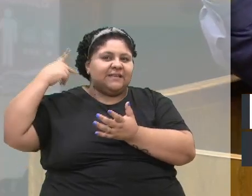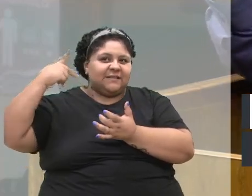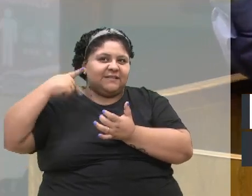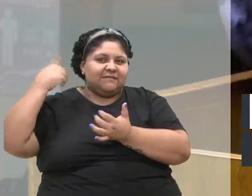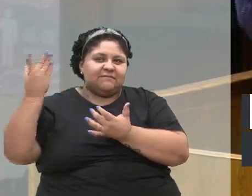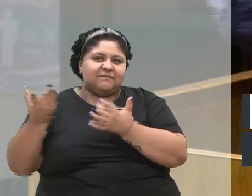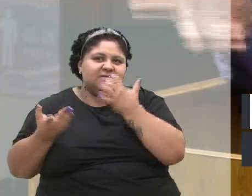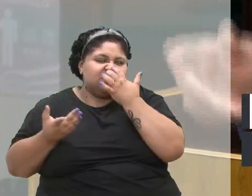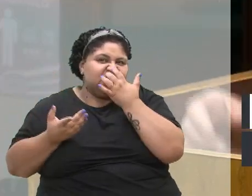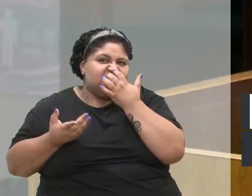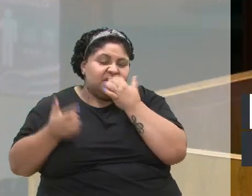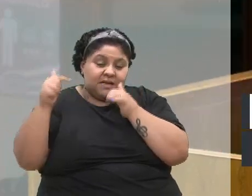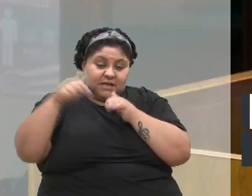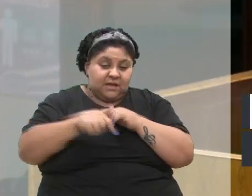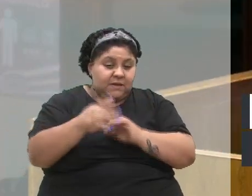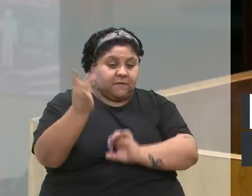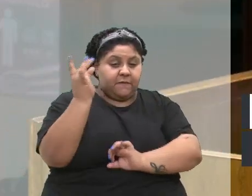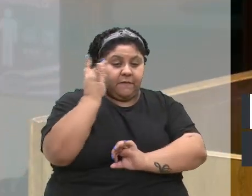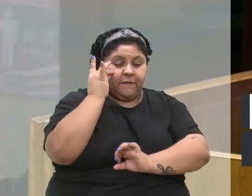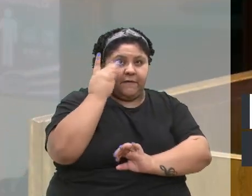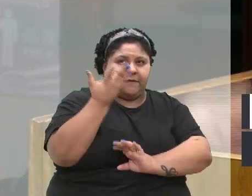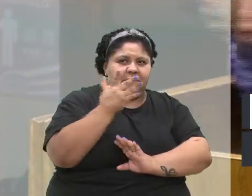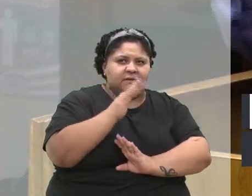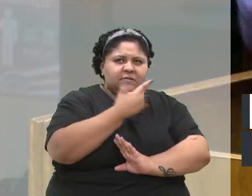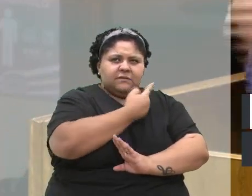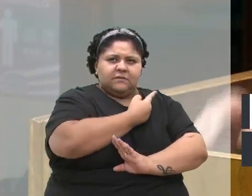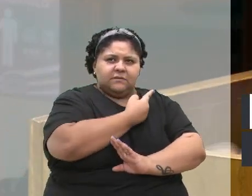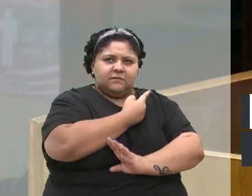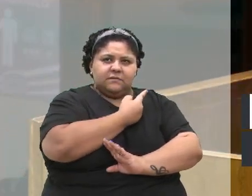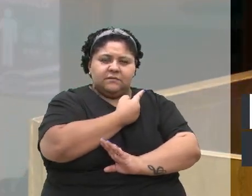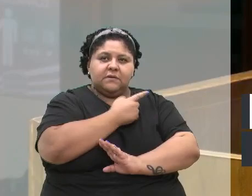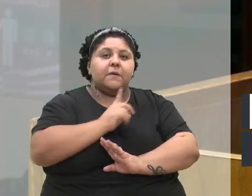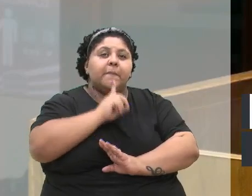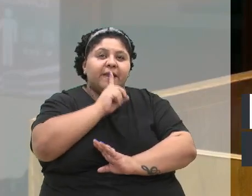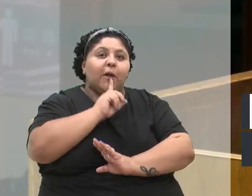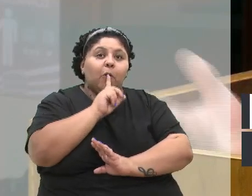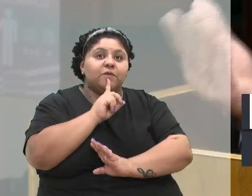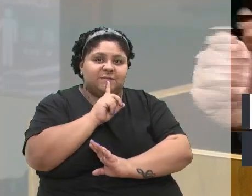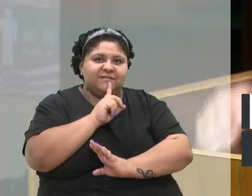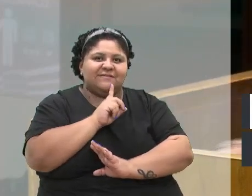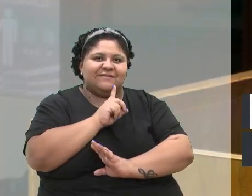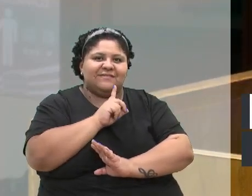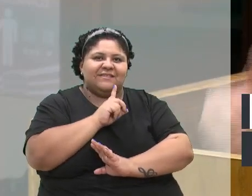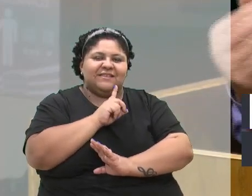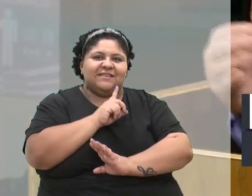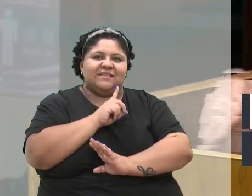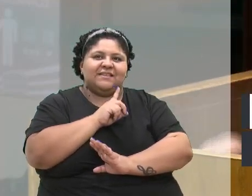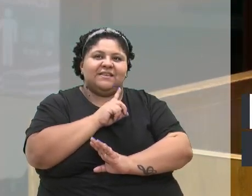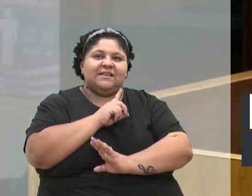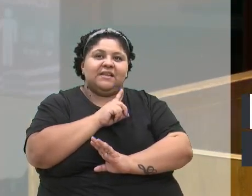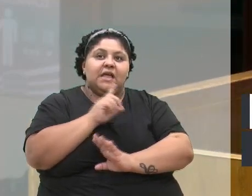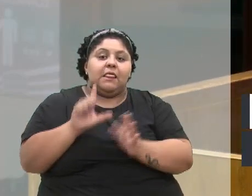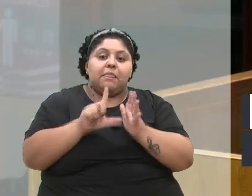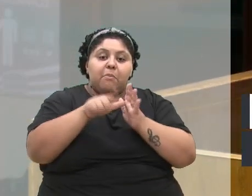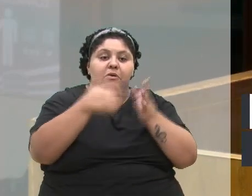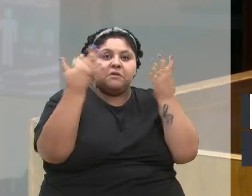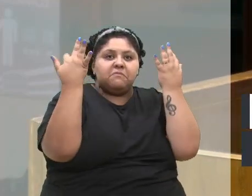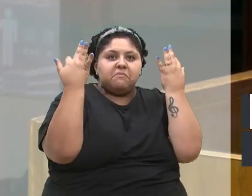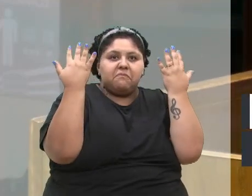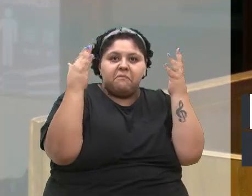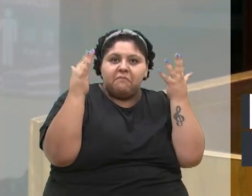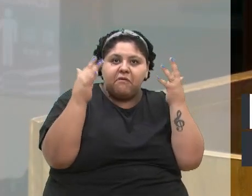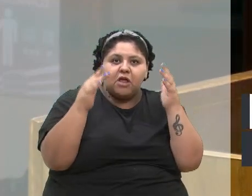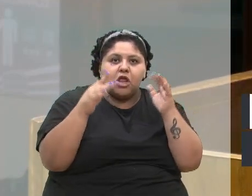aqui presente, Menegucci, veio ali fora me dar os parabéns e disse que nunca tinha